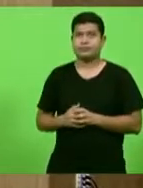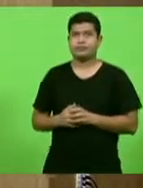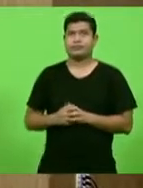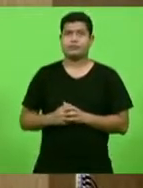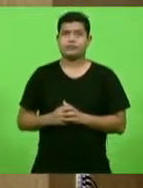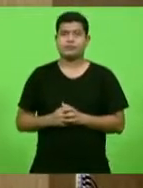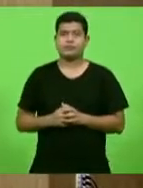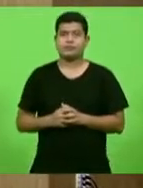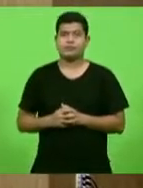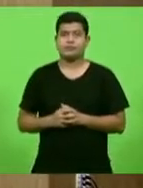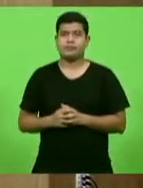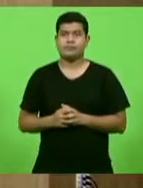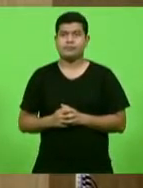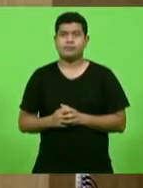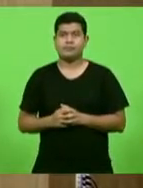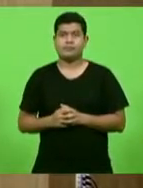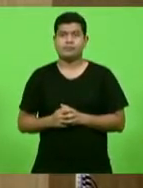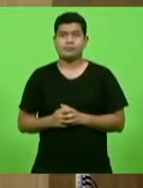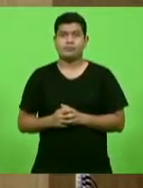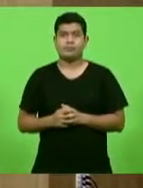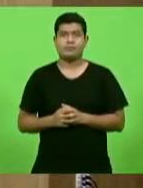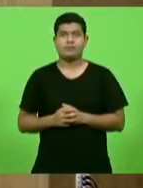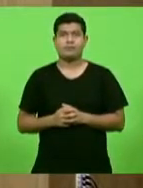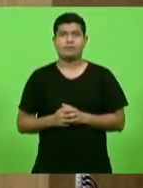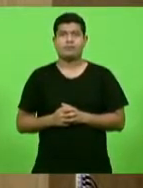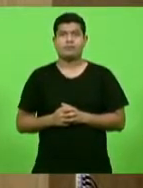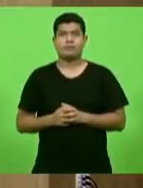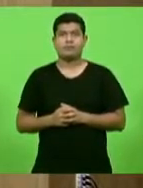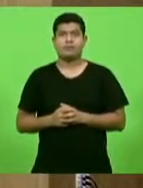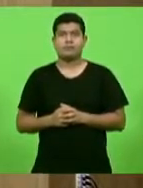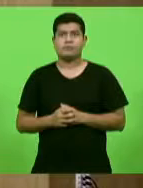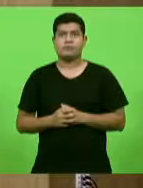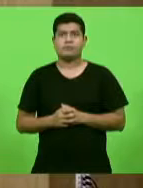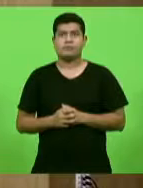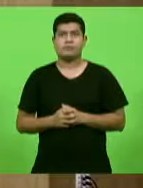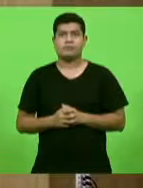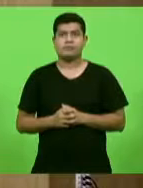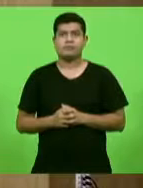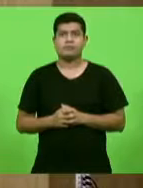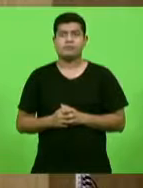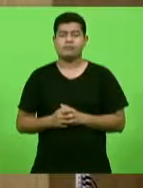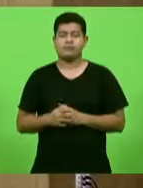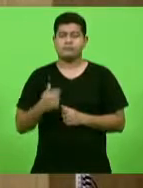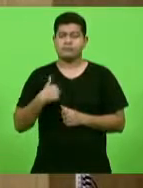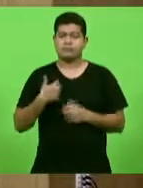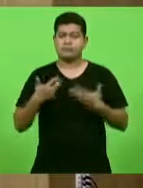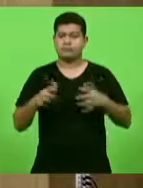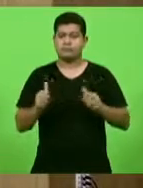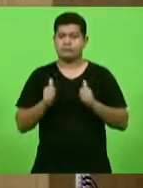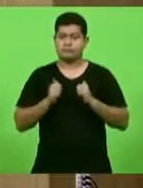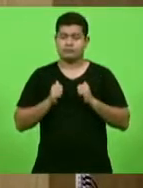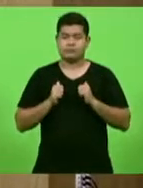só a redação final, não é o segundo turno. É. Eu me abstenho dessa votação. Ok.